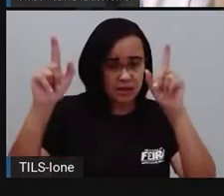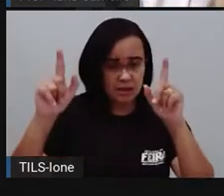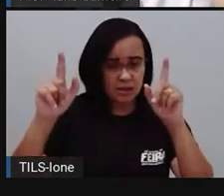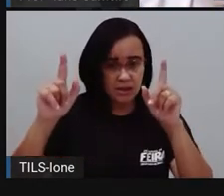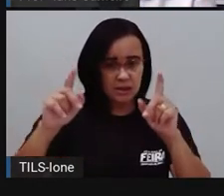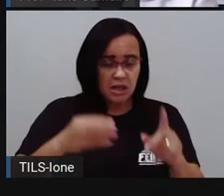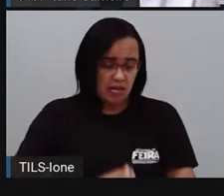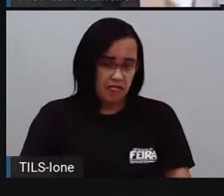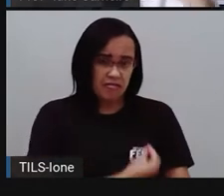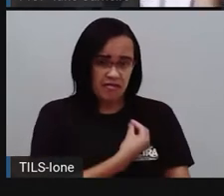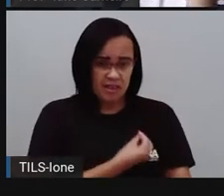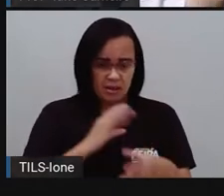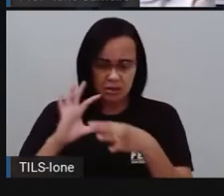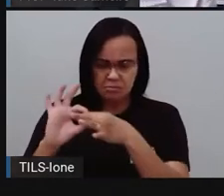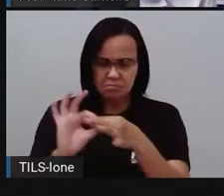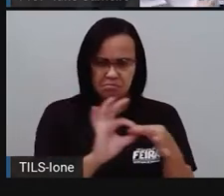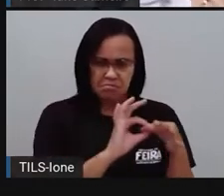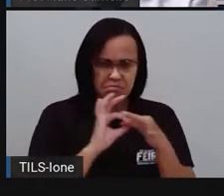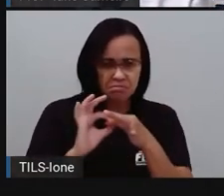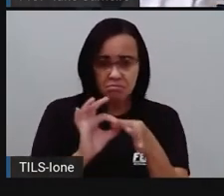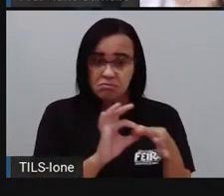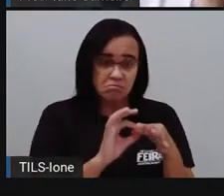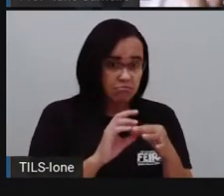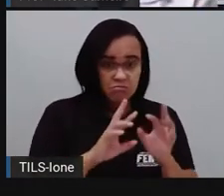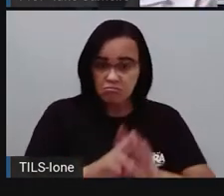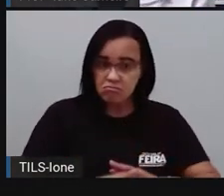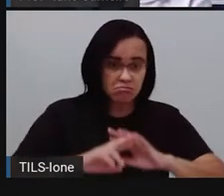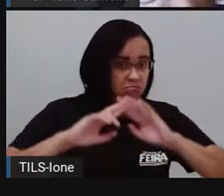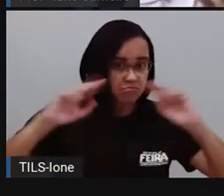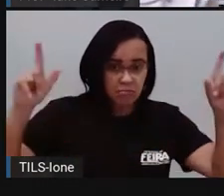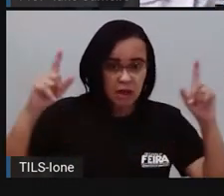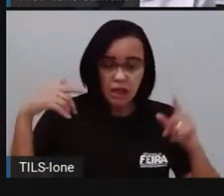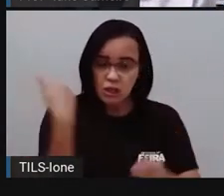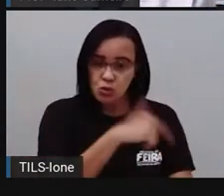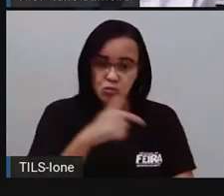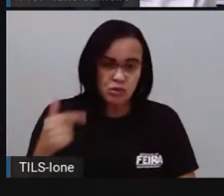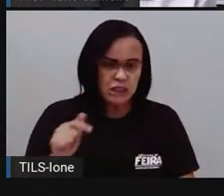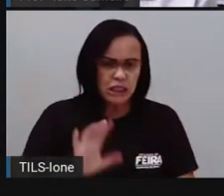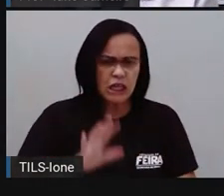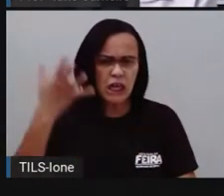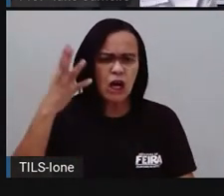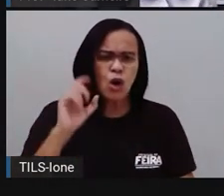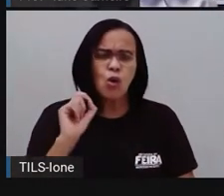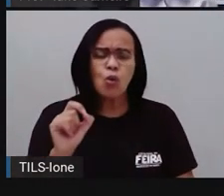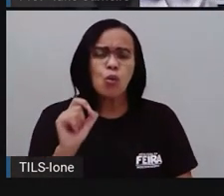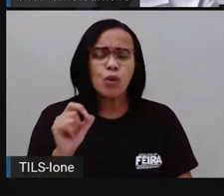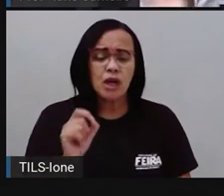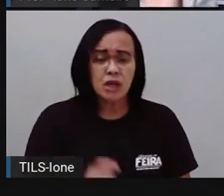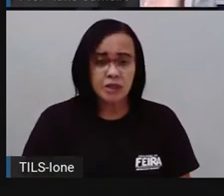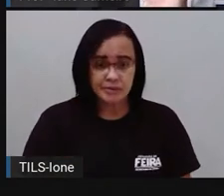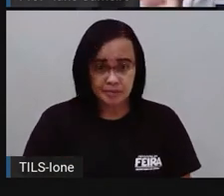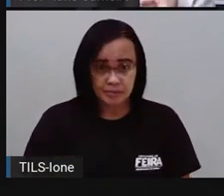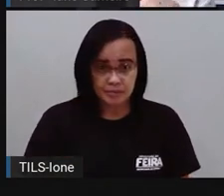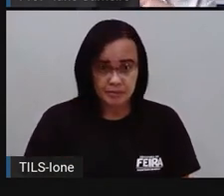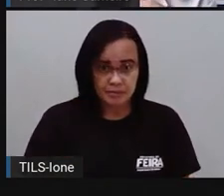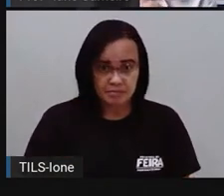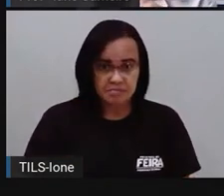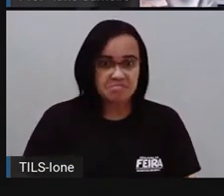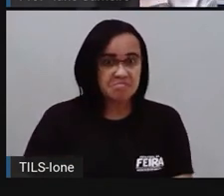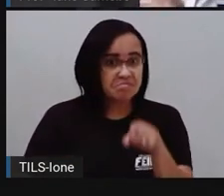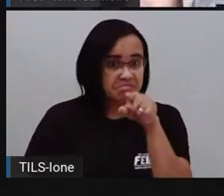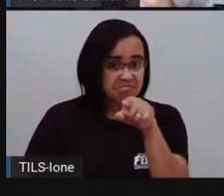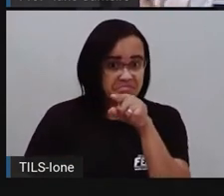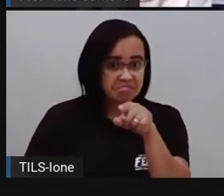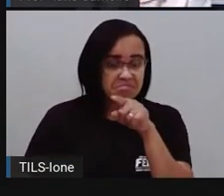as diferenças, quando a gente não entende a diversidade do ser humano. O que acontece? Olha só o que que acontece. Acontece isso aqui, ó.